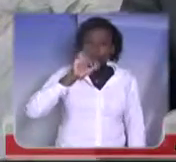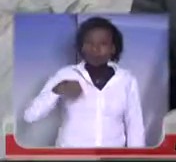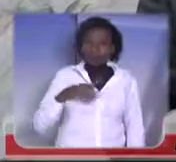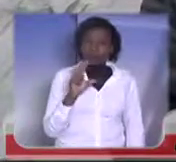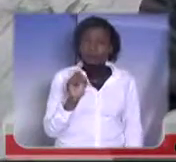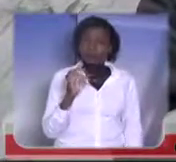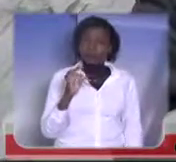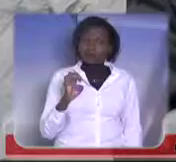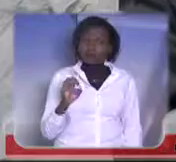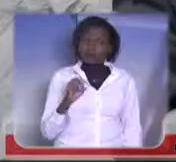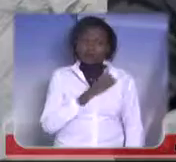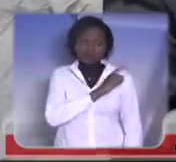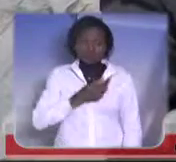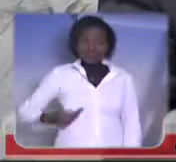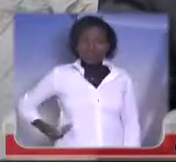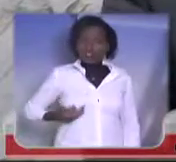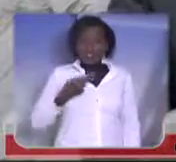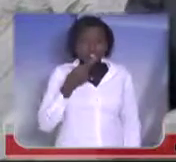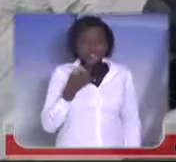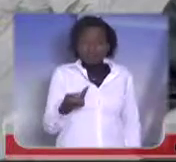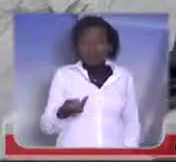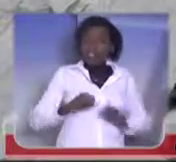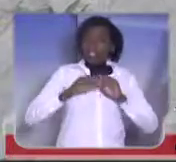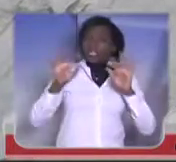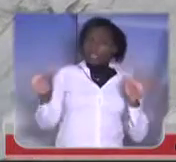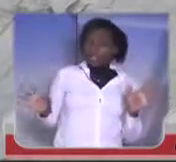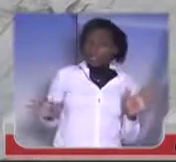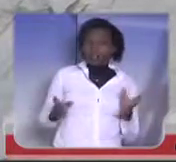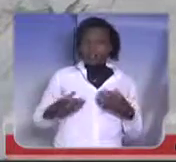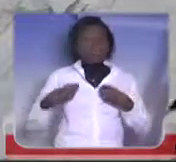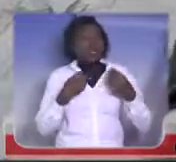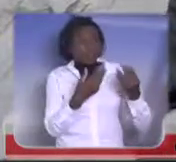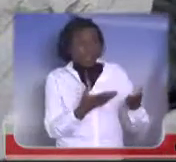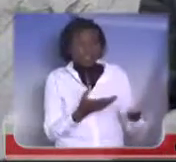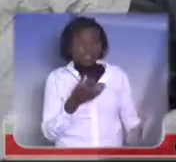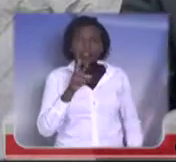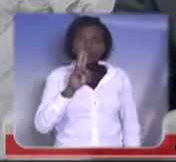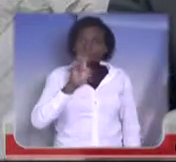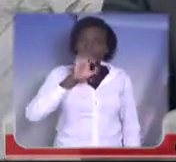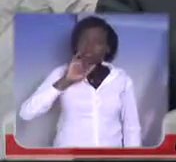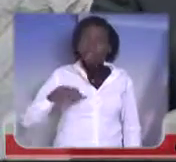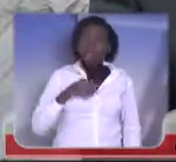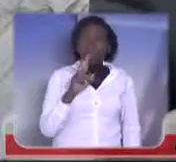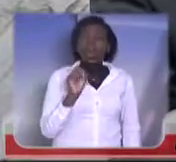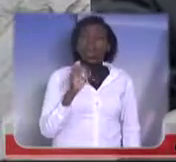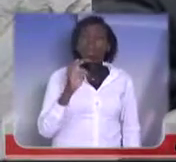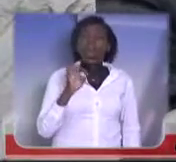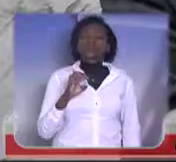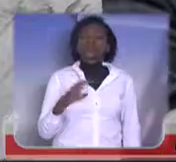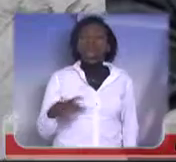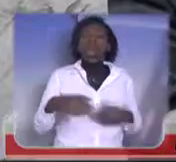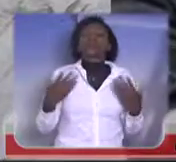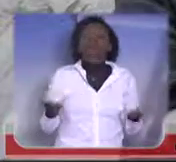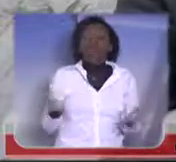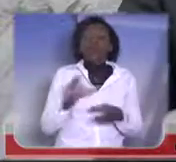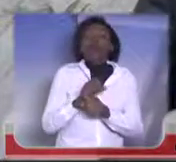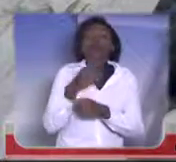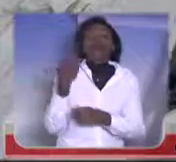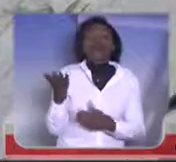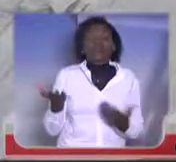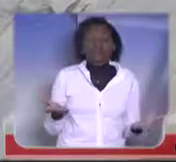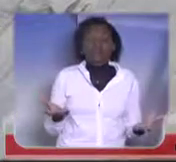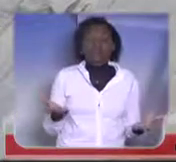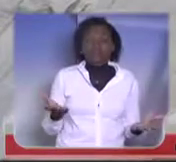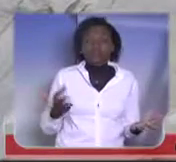governador publicamente tem dito que vai dar o reajuste. Vai dar quando? O ano que vem? Não, tem que ser dado esse ano. Porque a gente